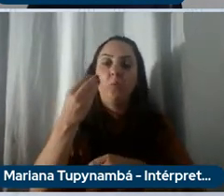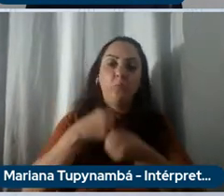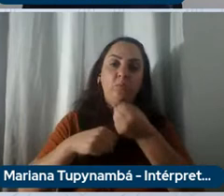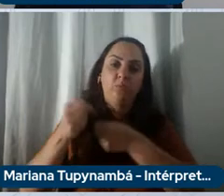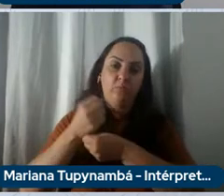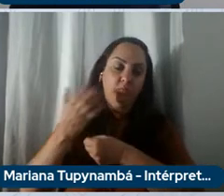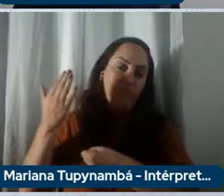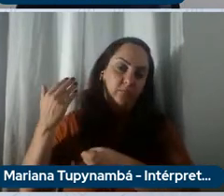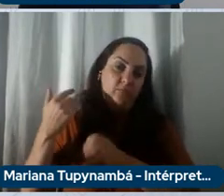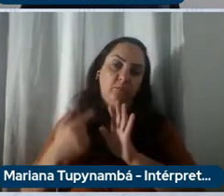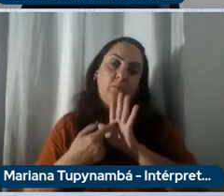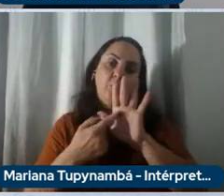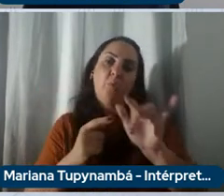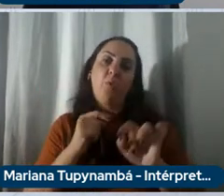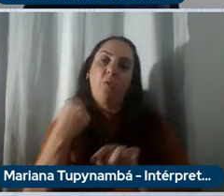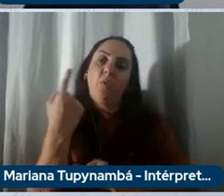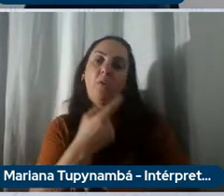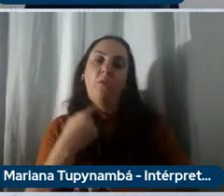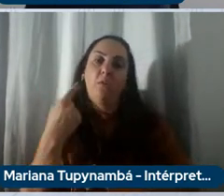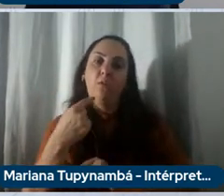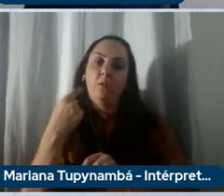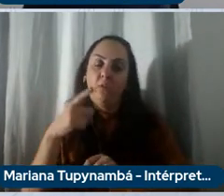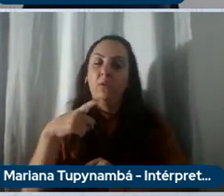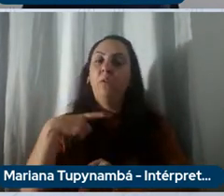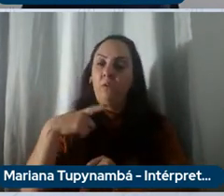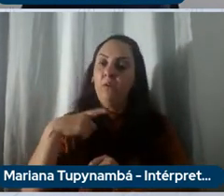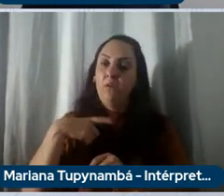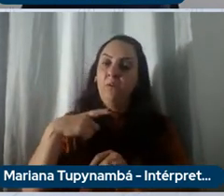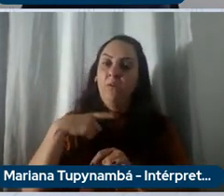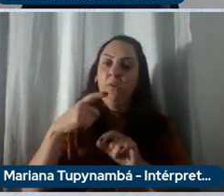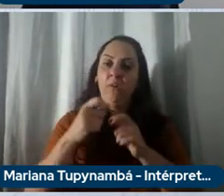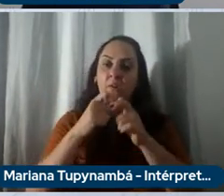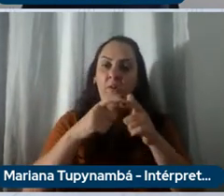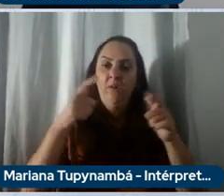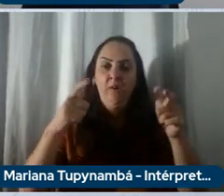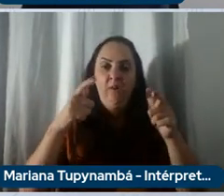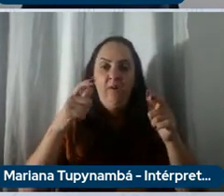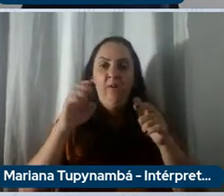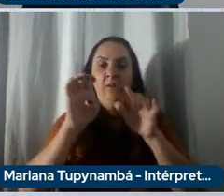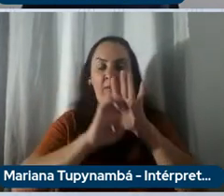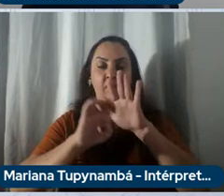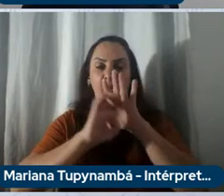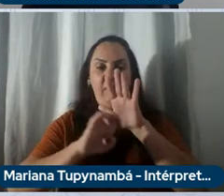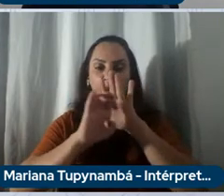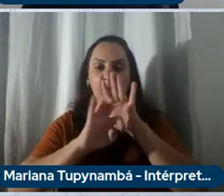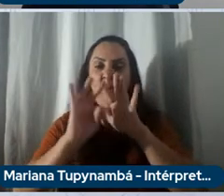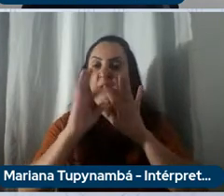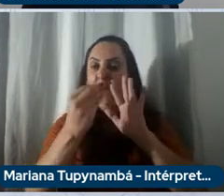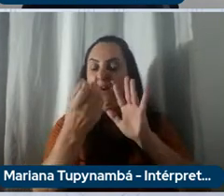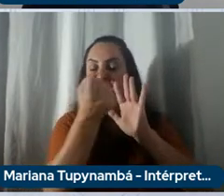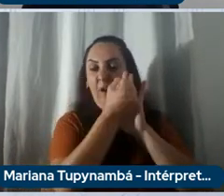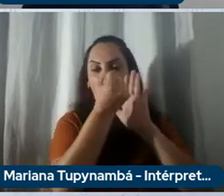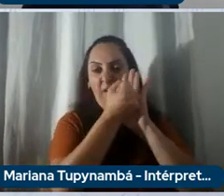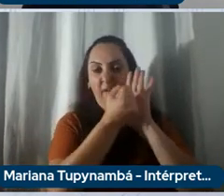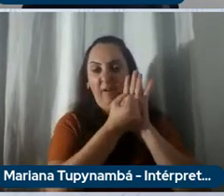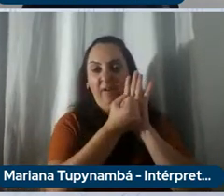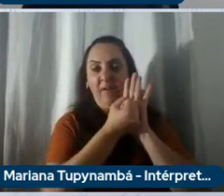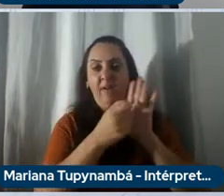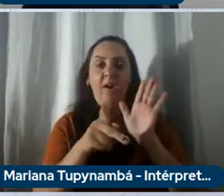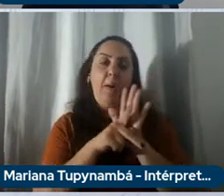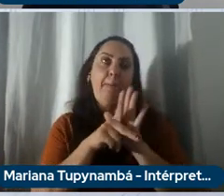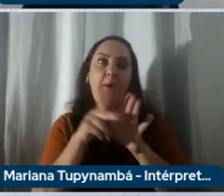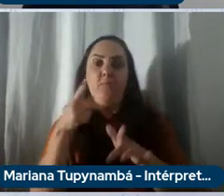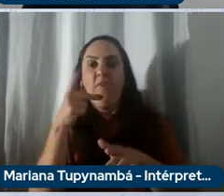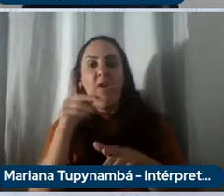muito em rentabilidade e em market share com todas as marcas falando da América do Sul